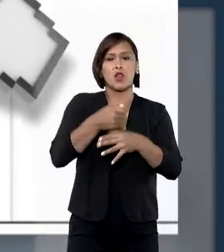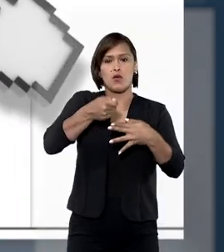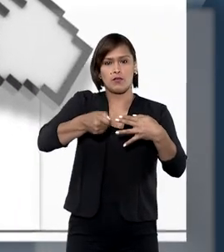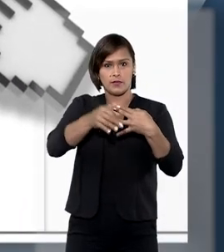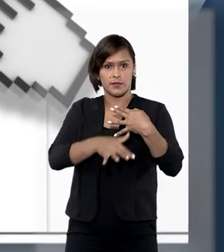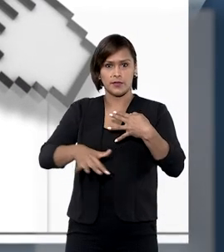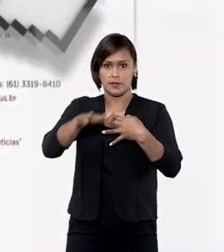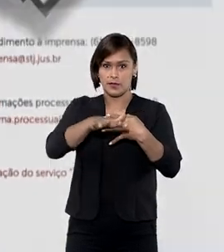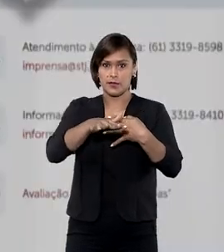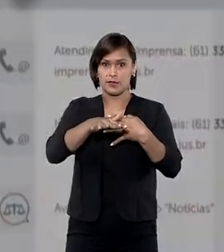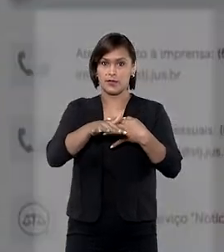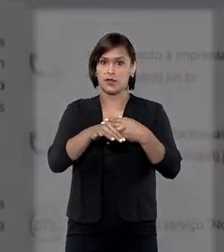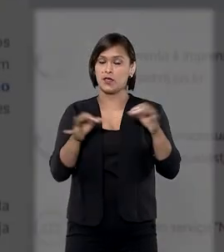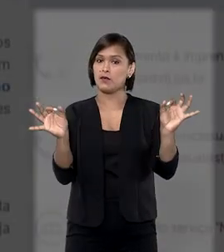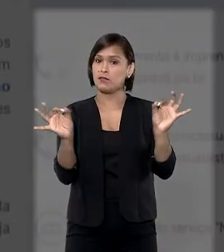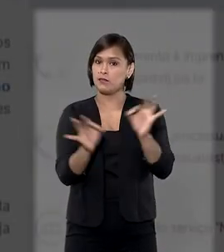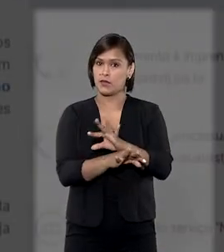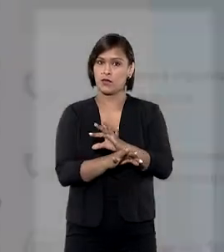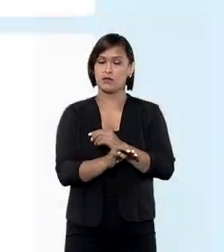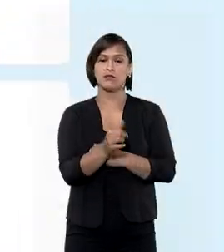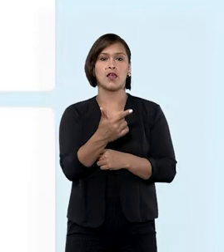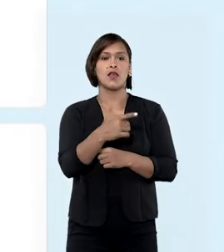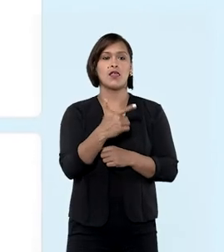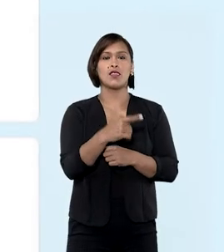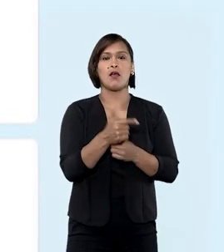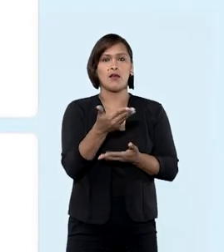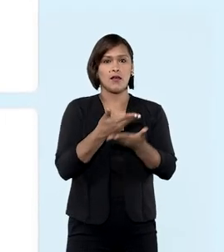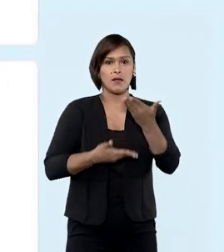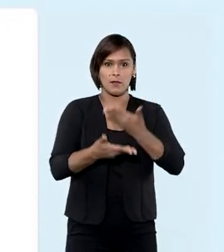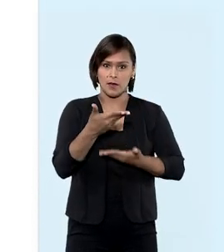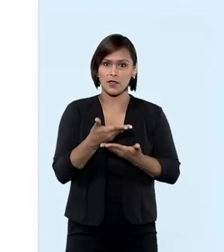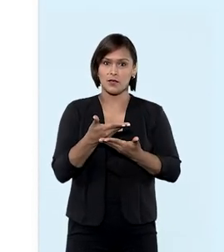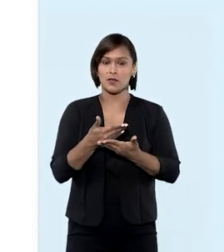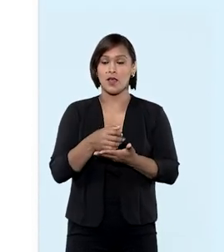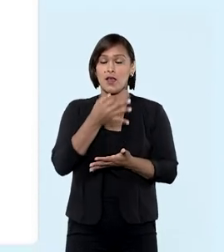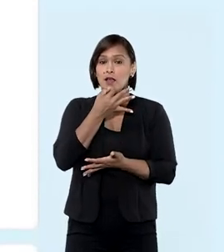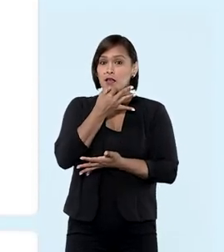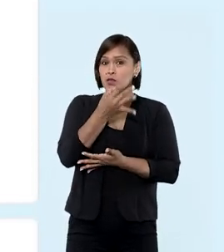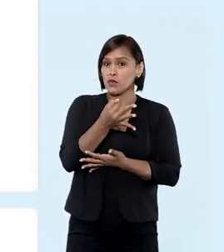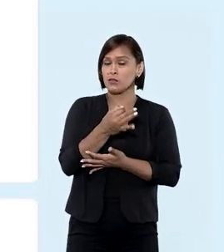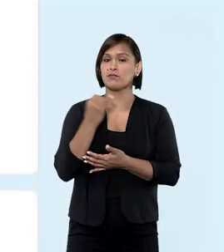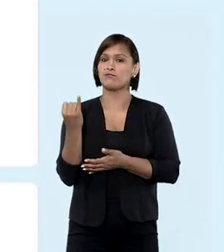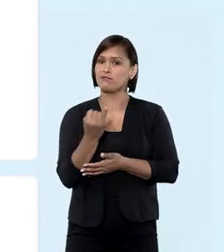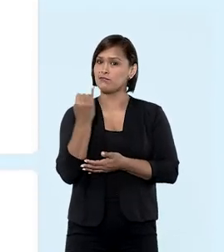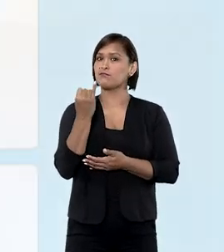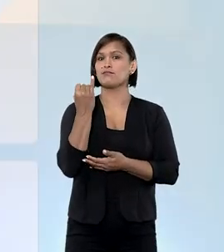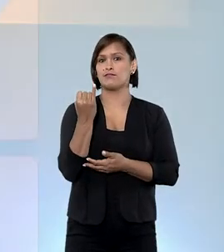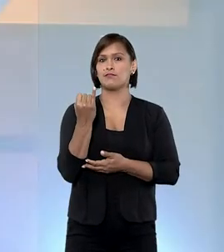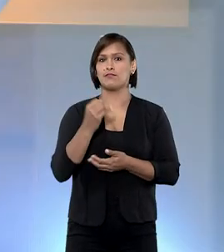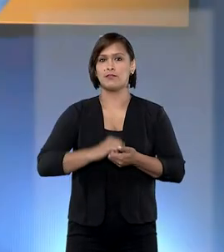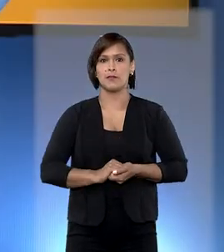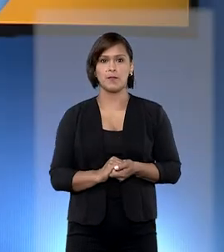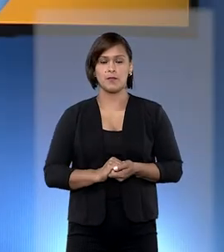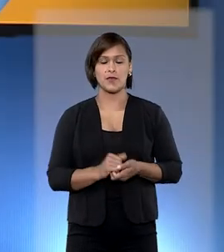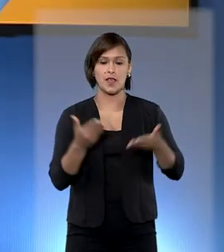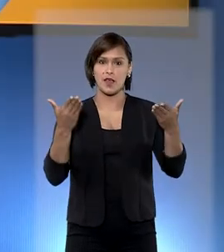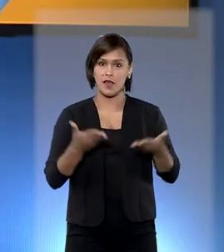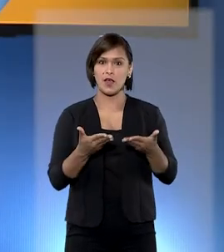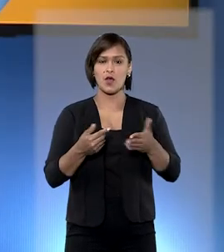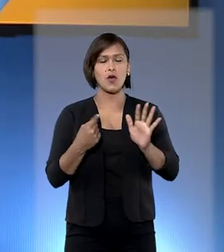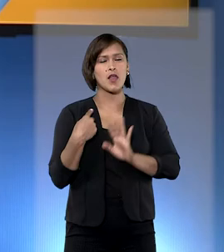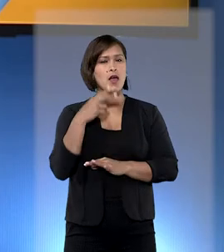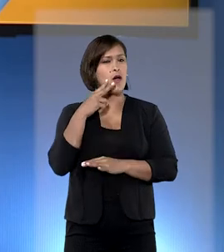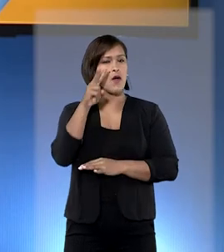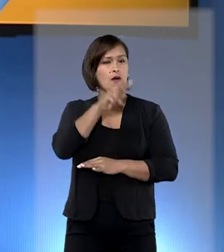jurisprudência. E pronto! Não deixe de participar. A sua opinião é muito importante. Agora,